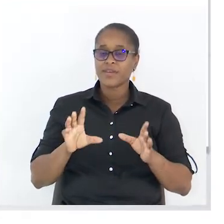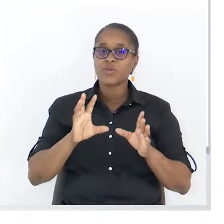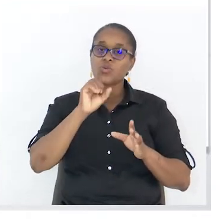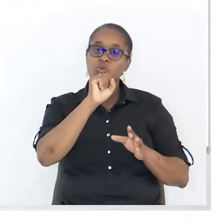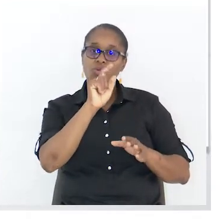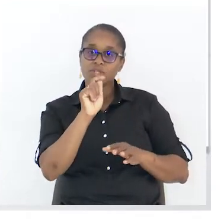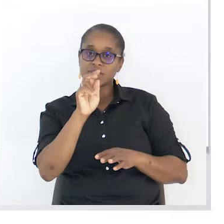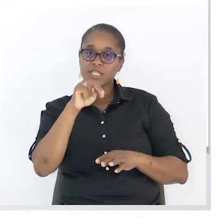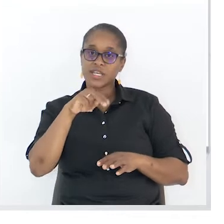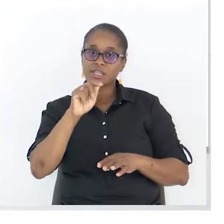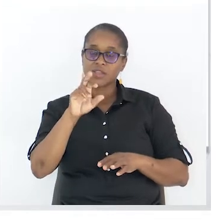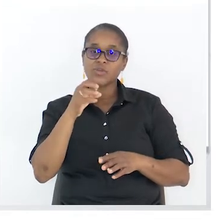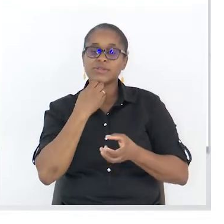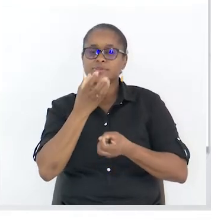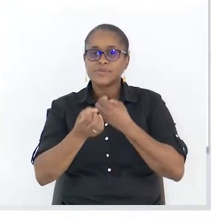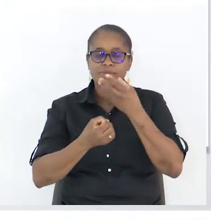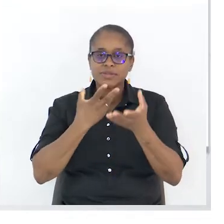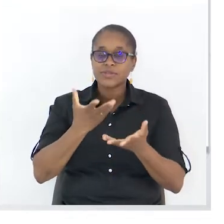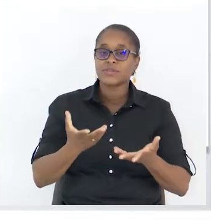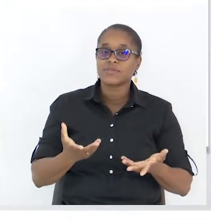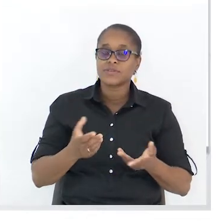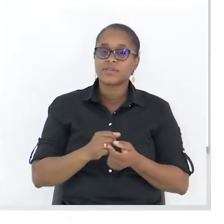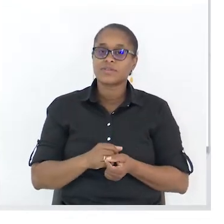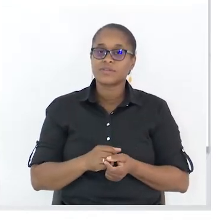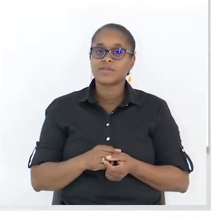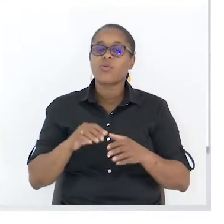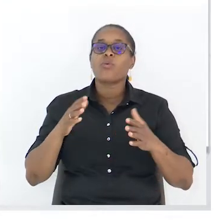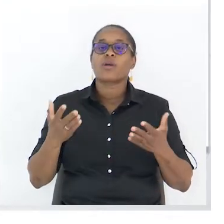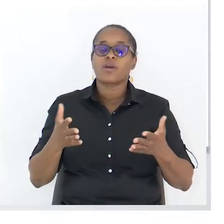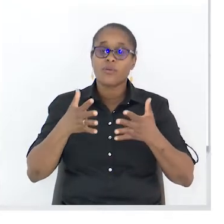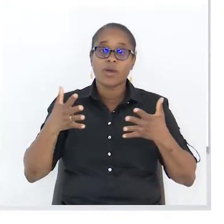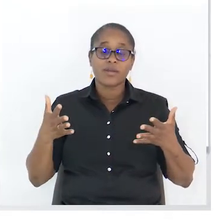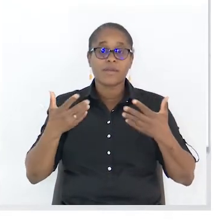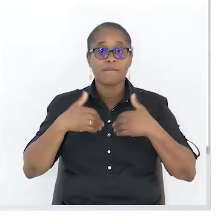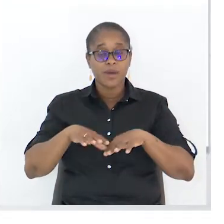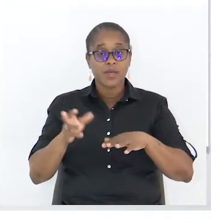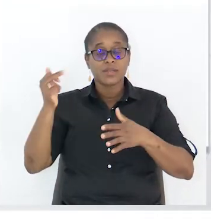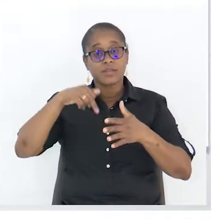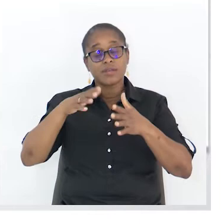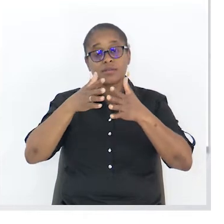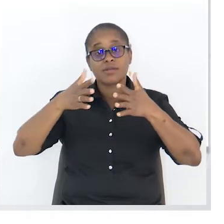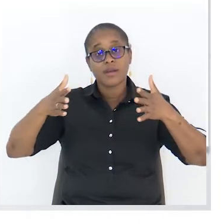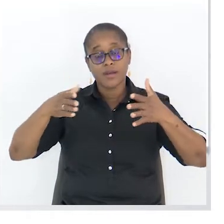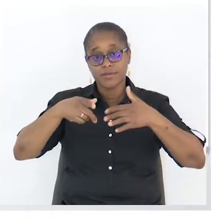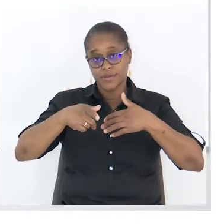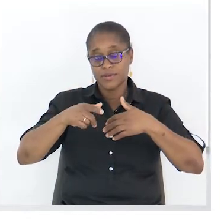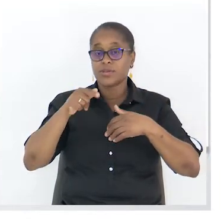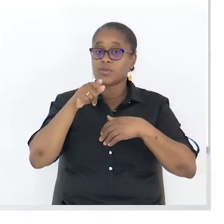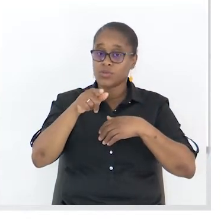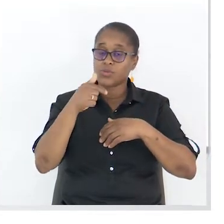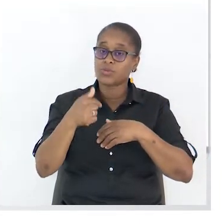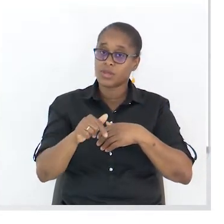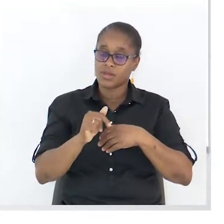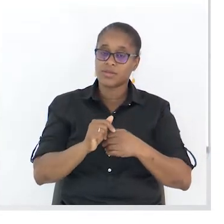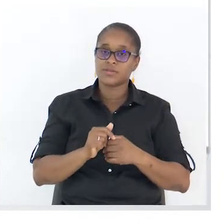grande, mas dentro desse grande, tu tens os menores. Tens as